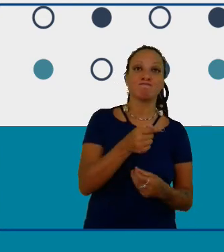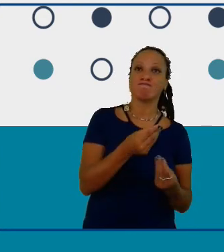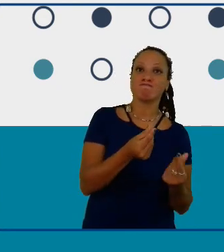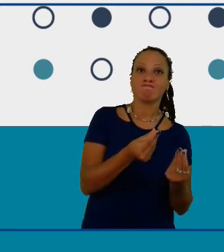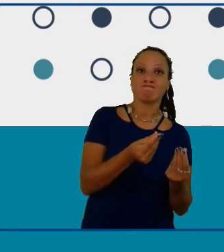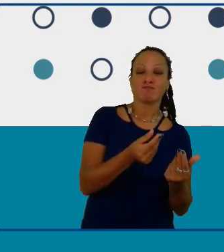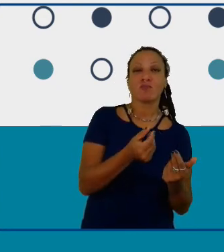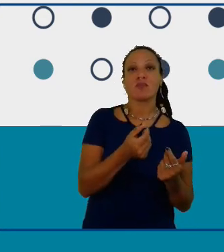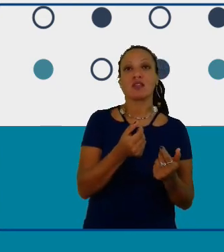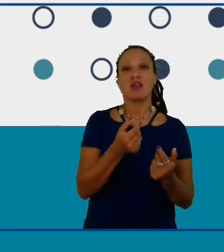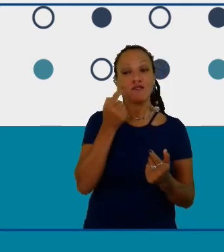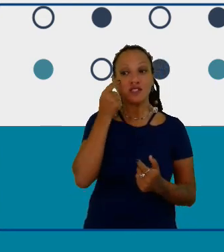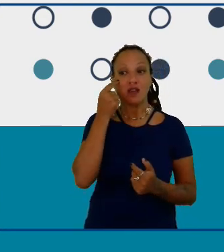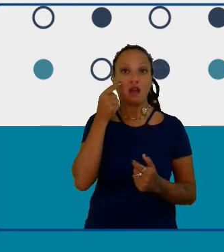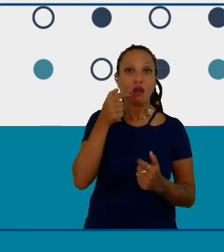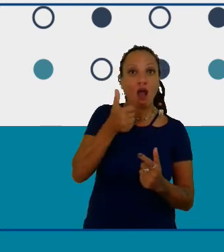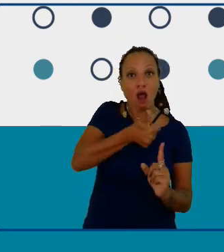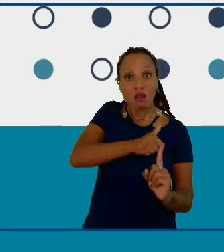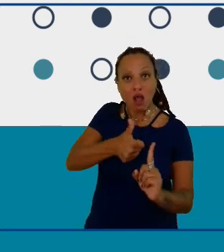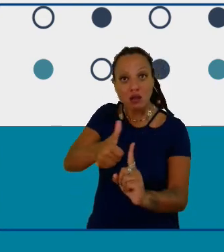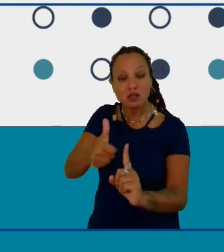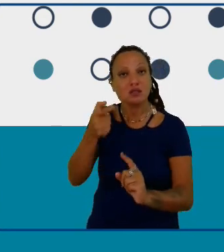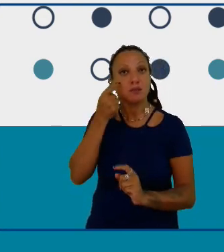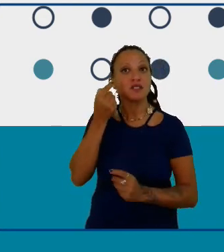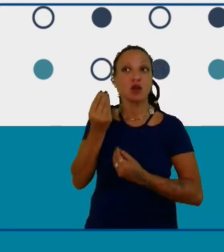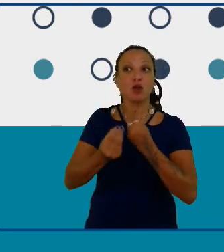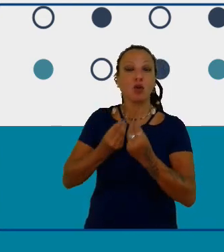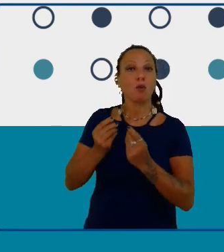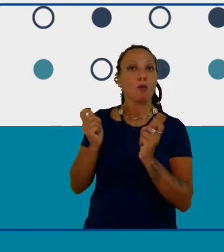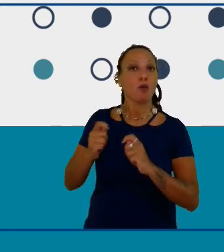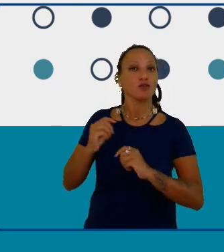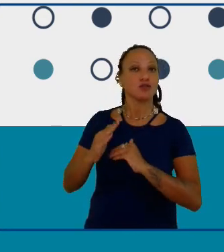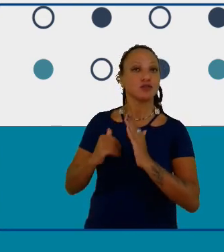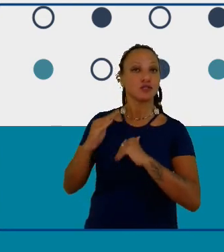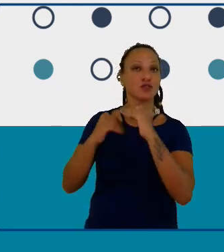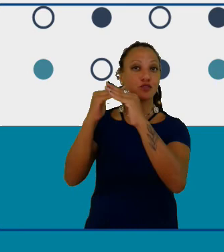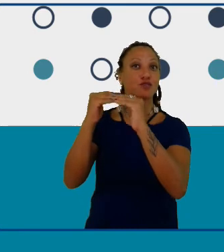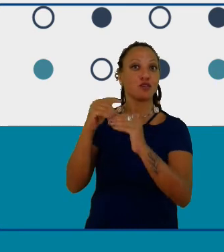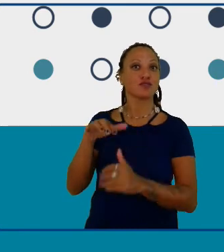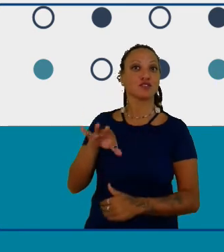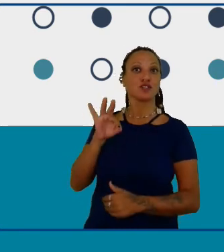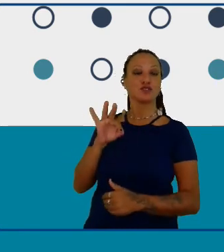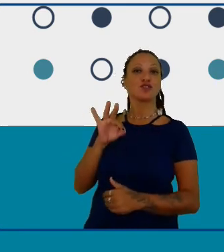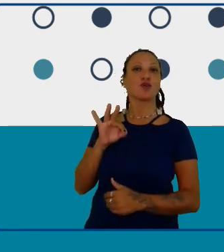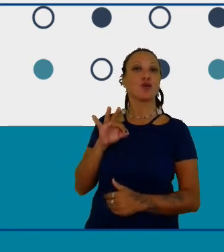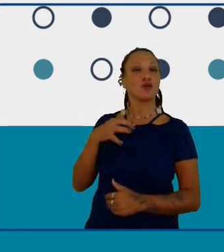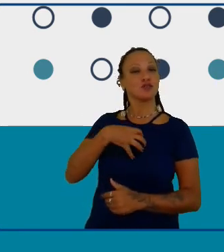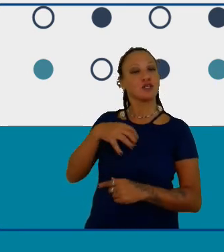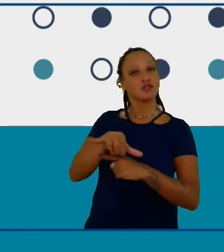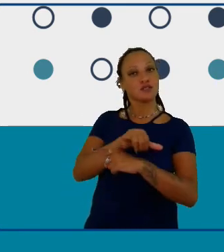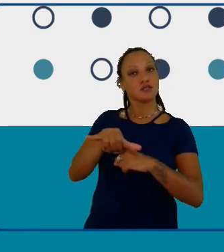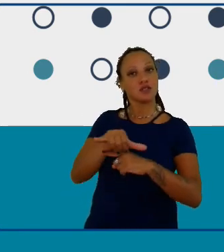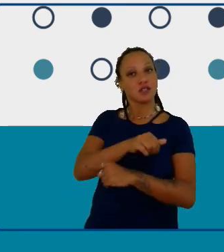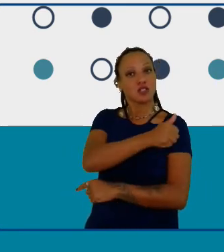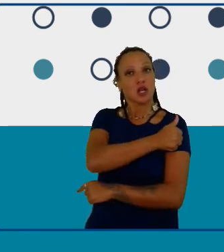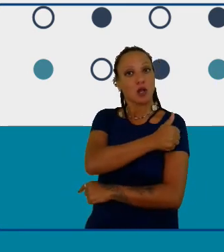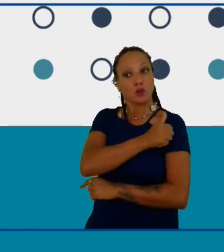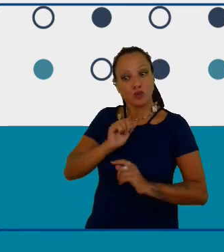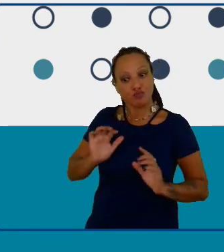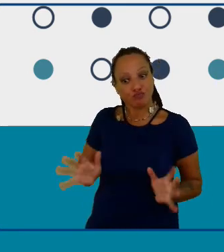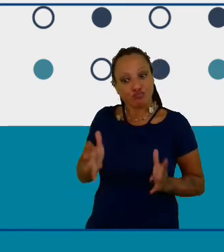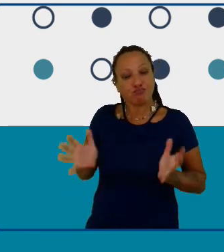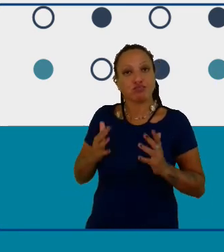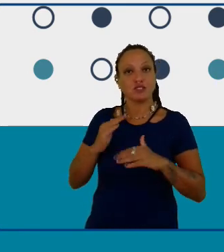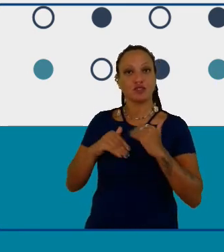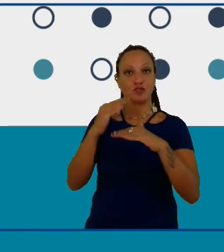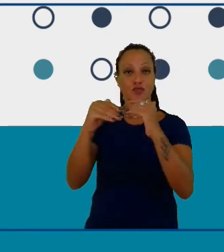possa vir a se desenvolver naquele projeto e onde você pode incentivar os alunos a fazer essa participação que não seja só de